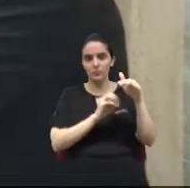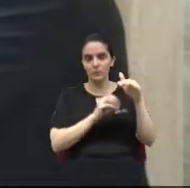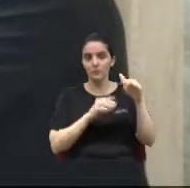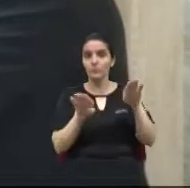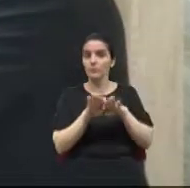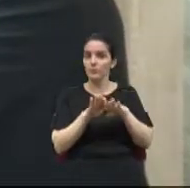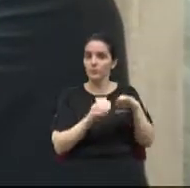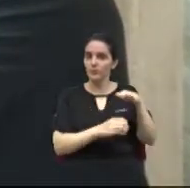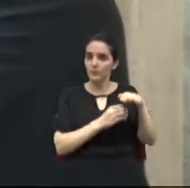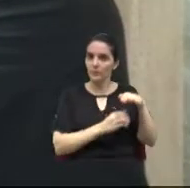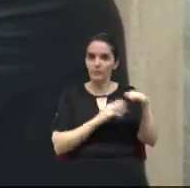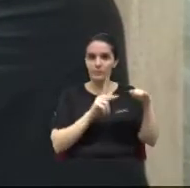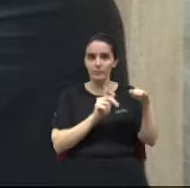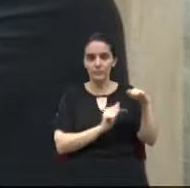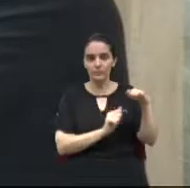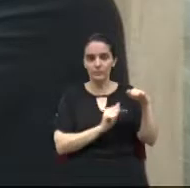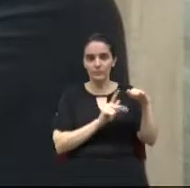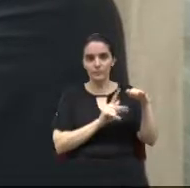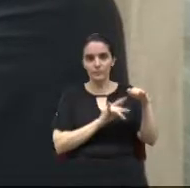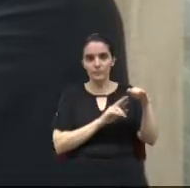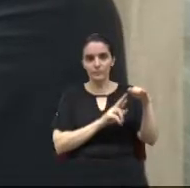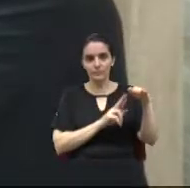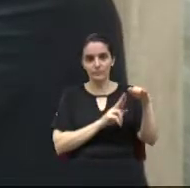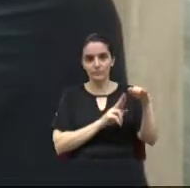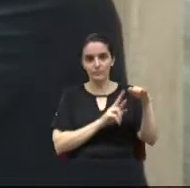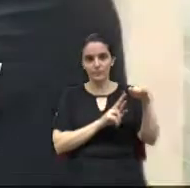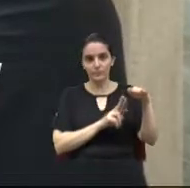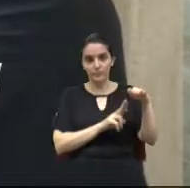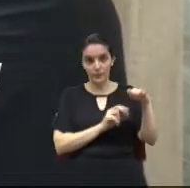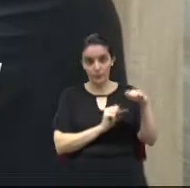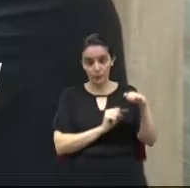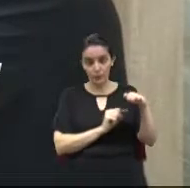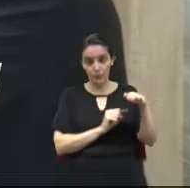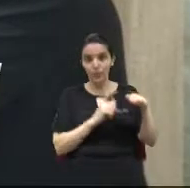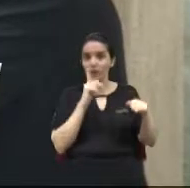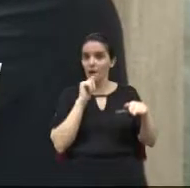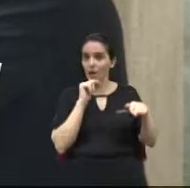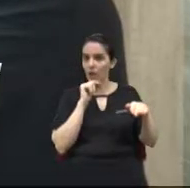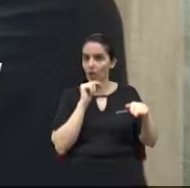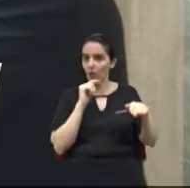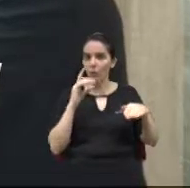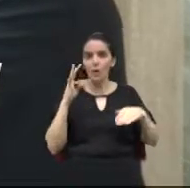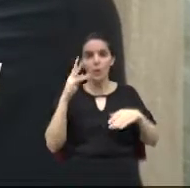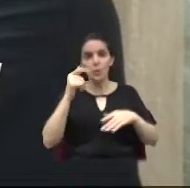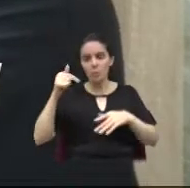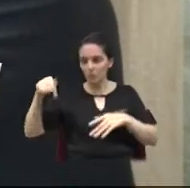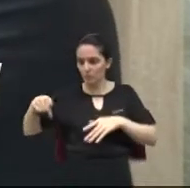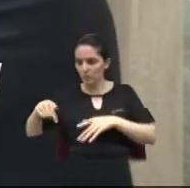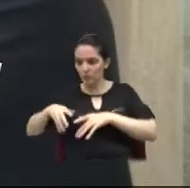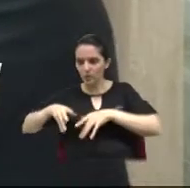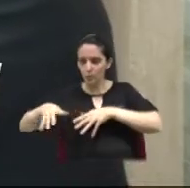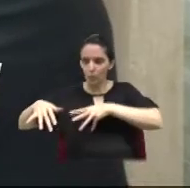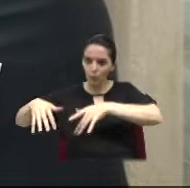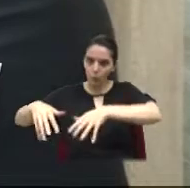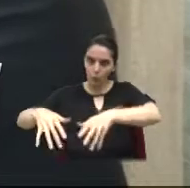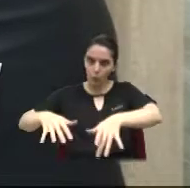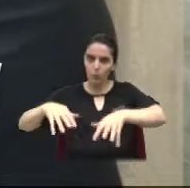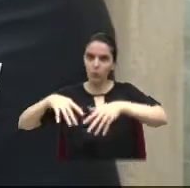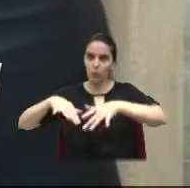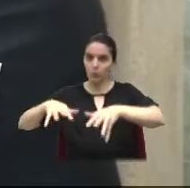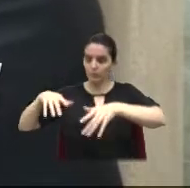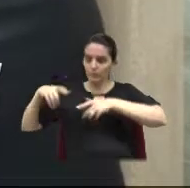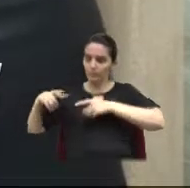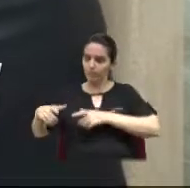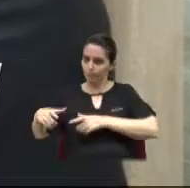todo o sistema de água vem de lá do bairro do Jaguari. Então, o bairro que merece uma